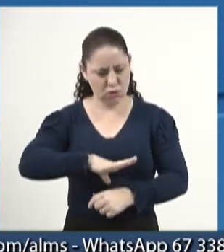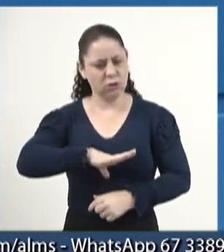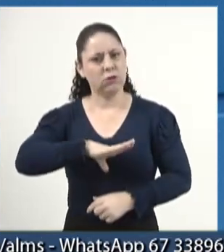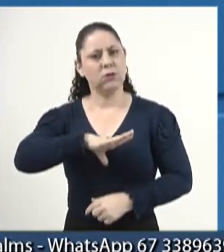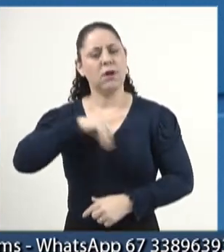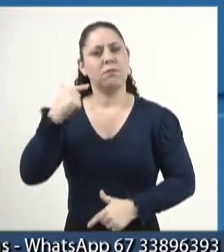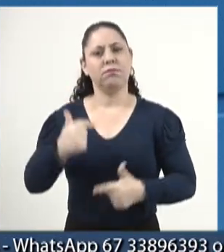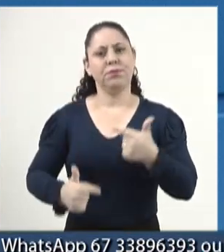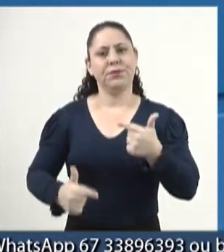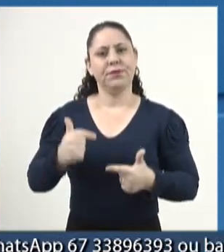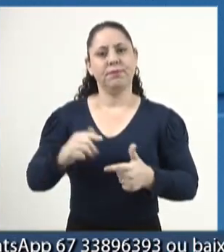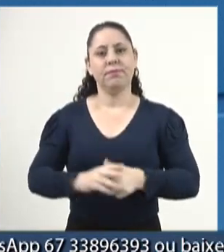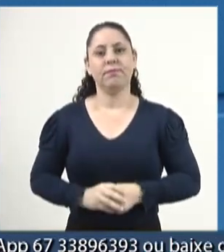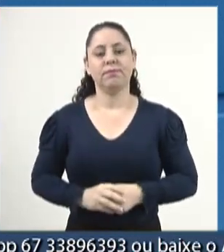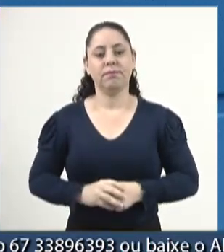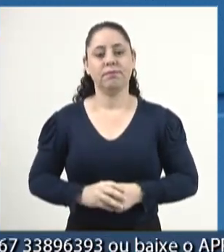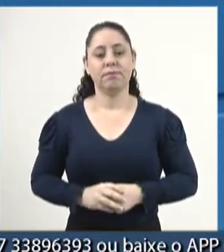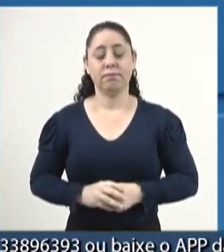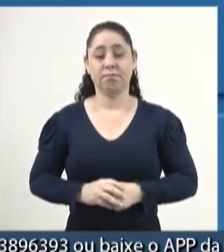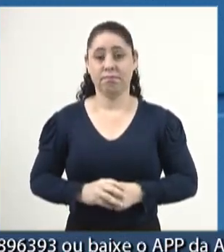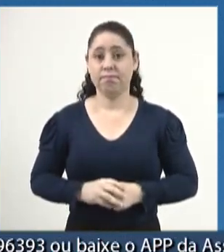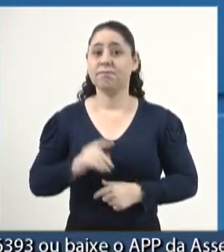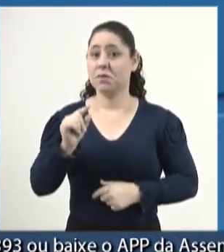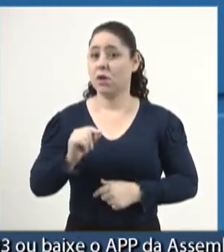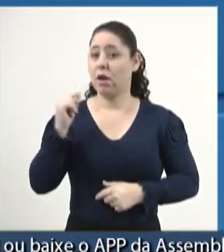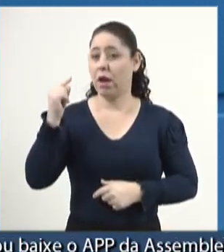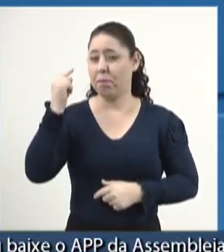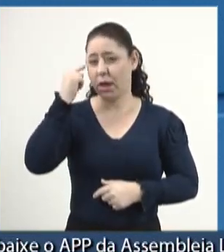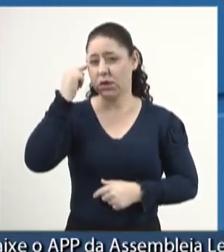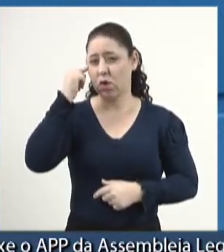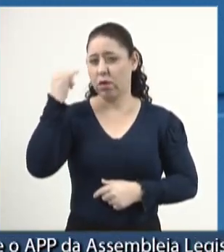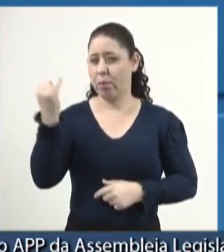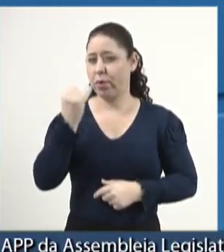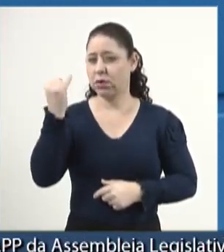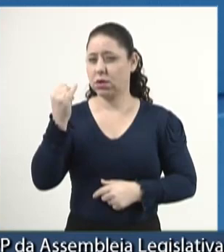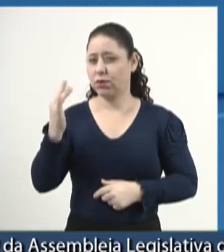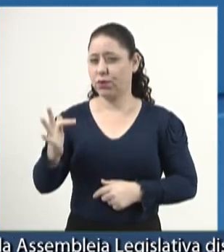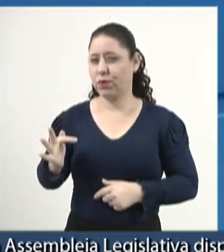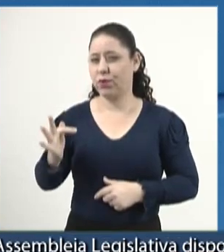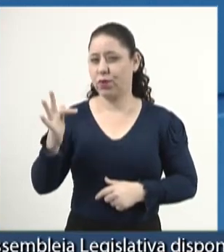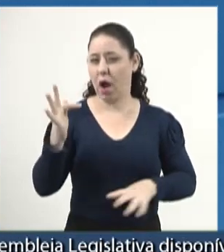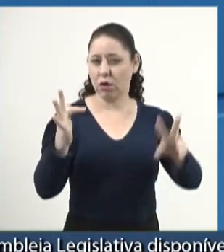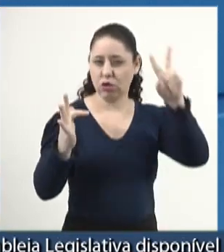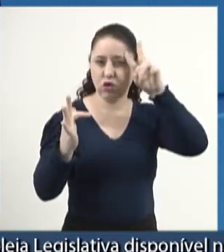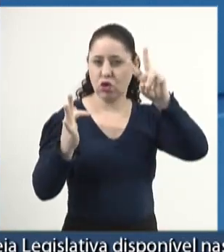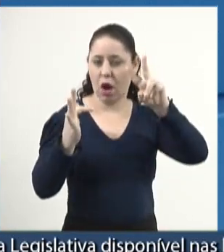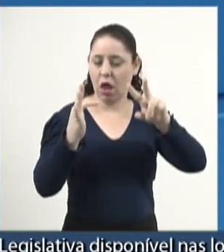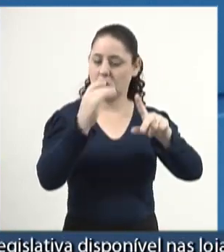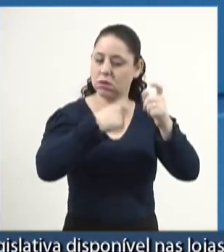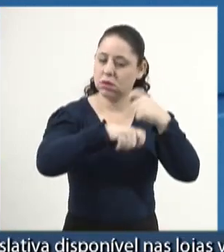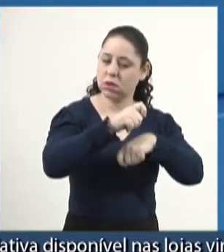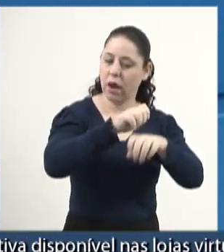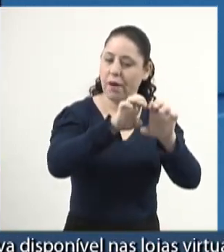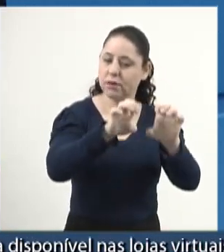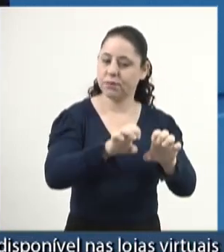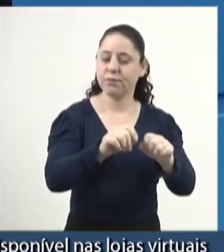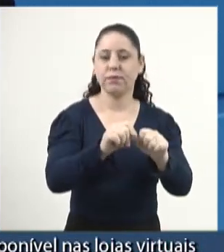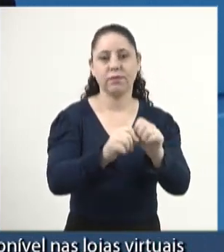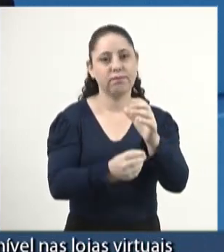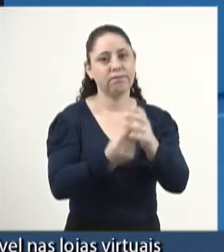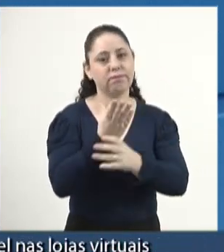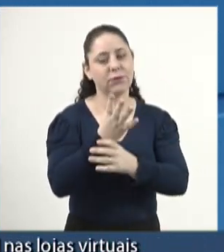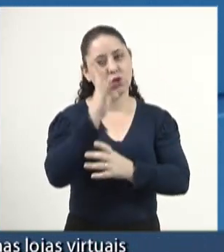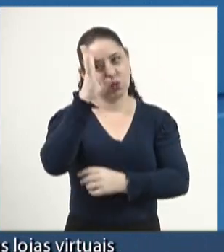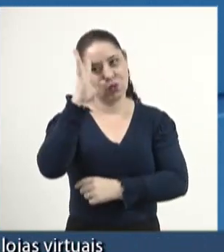política, a dimensão da importância histórica e estratégica para viabilizar o